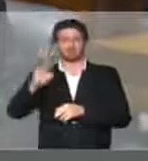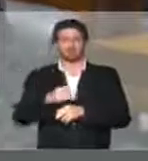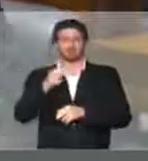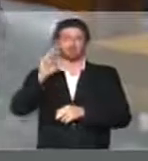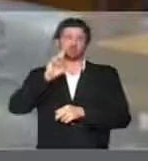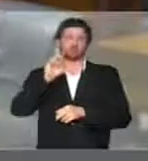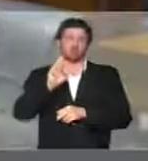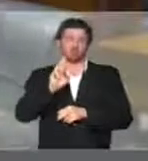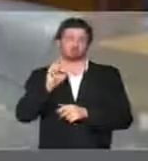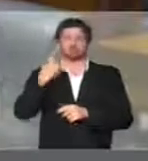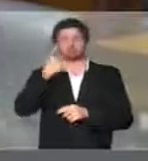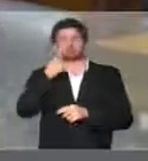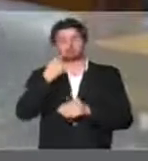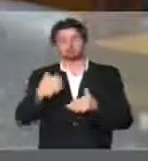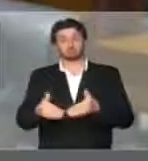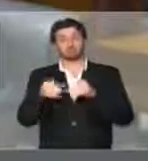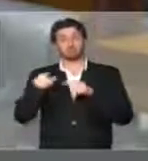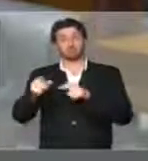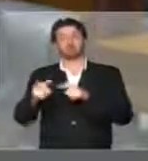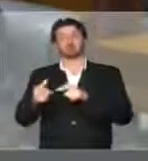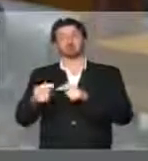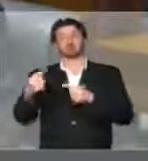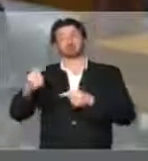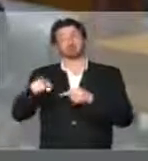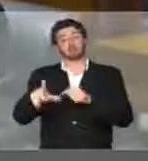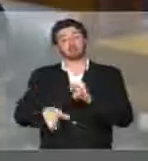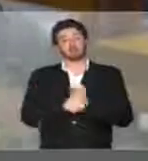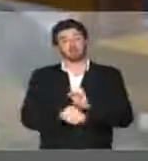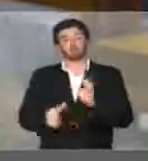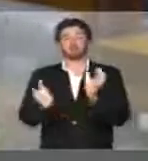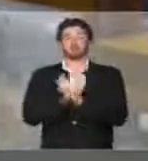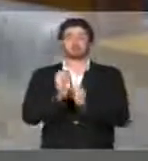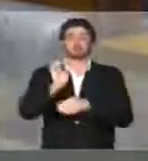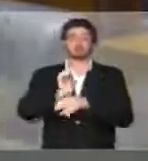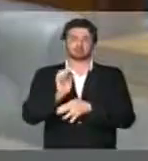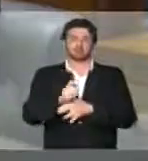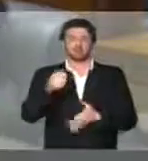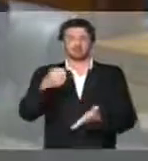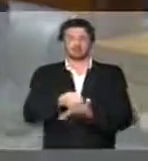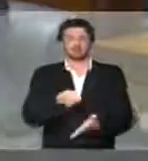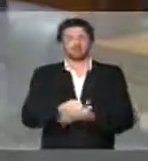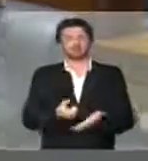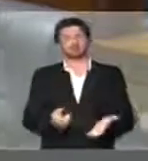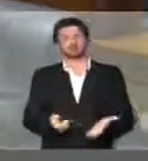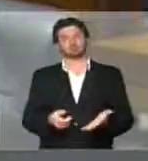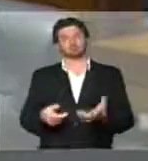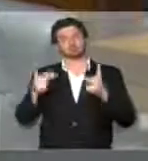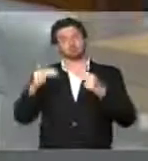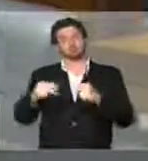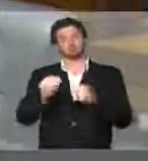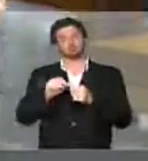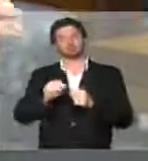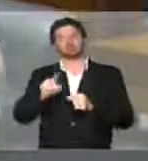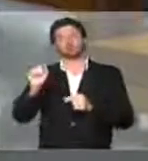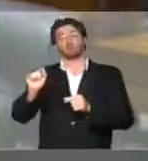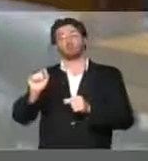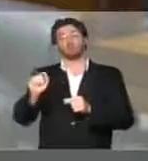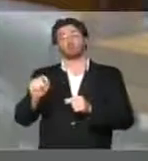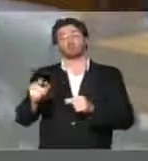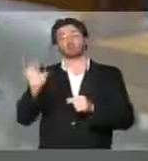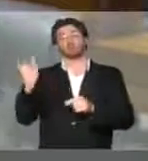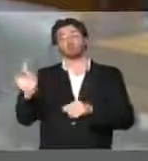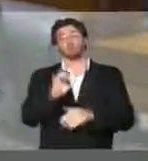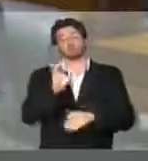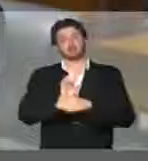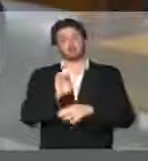reais, que nós vamos apelar para que ela seja tratada como emenda de bancada impositiva, a exemplo do que já está acertado para cada